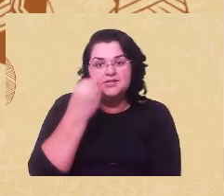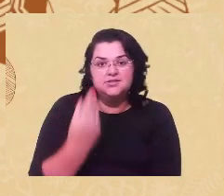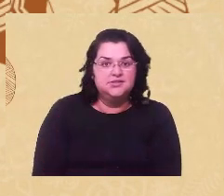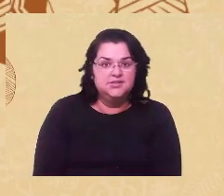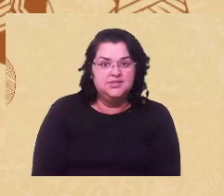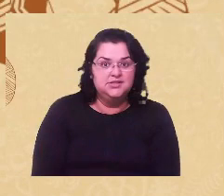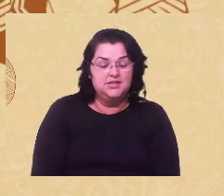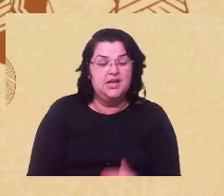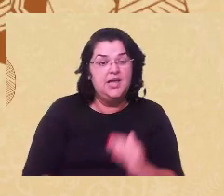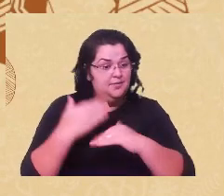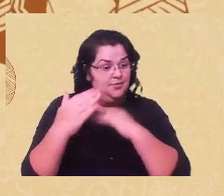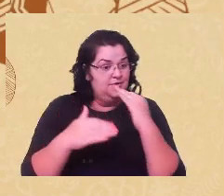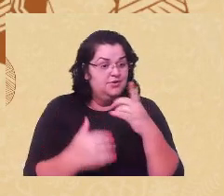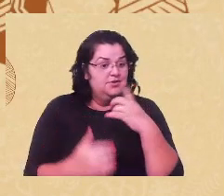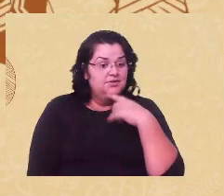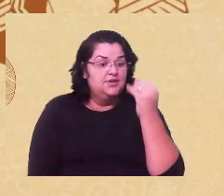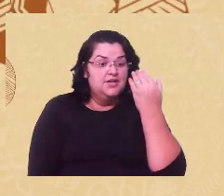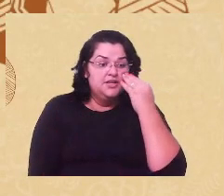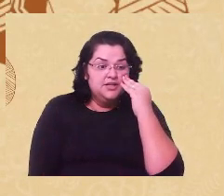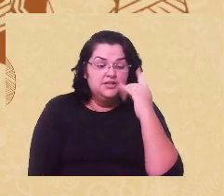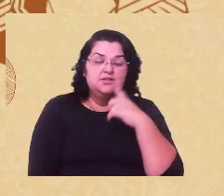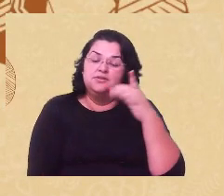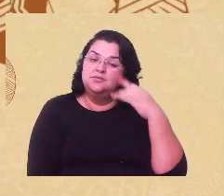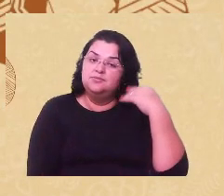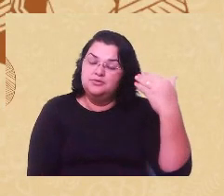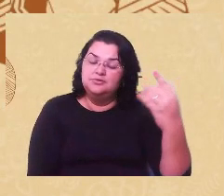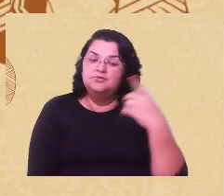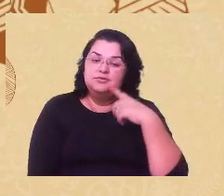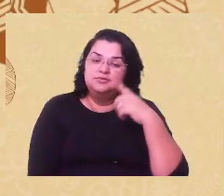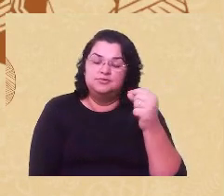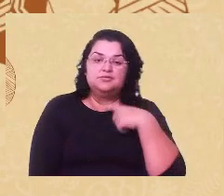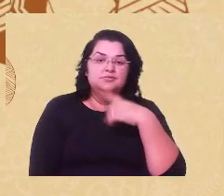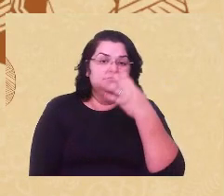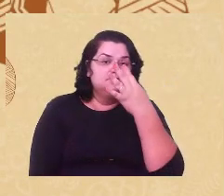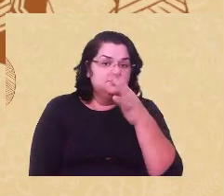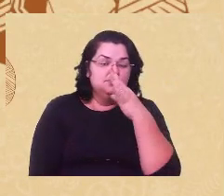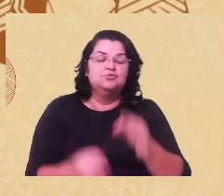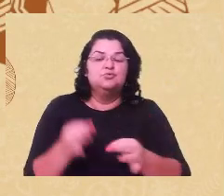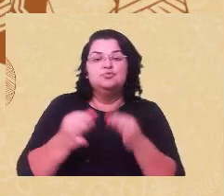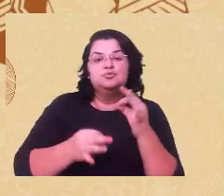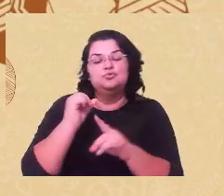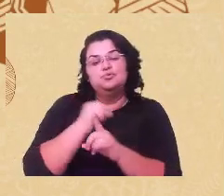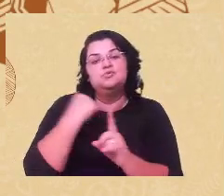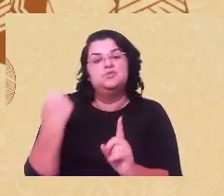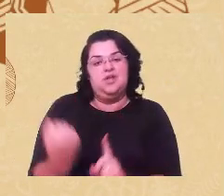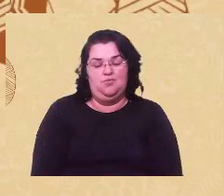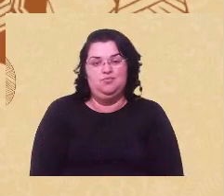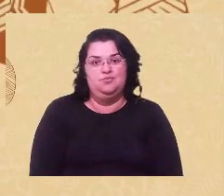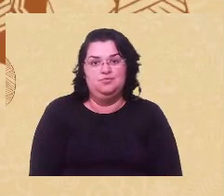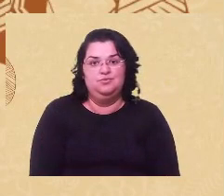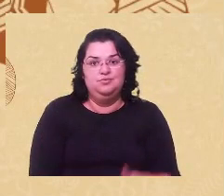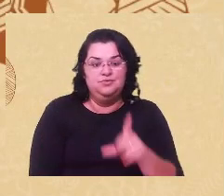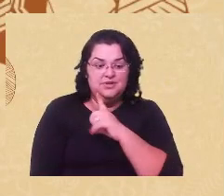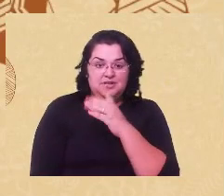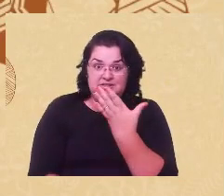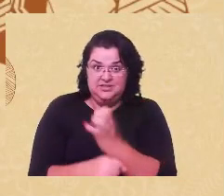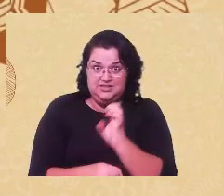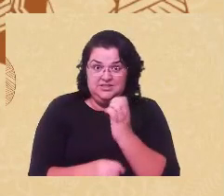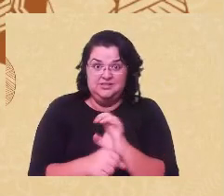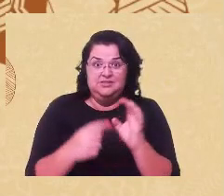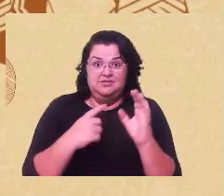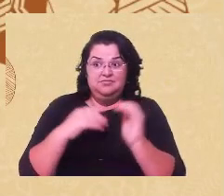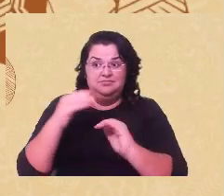reprodutiva é entender que direitos reprodutivos demandam justiça social. Para a gente ter esse exercício da sexualidade, da